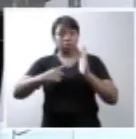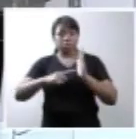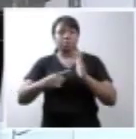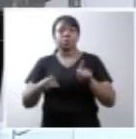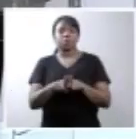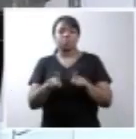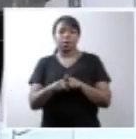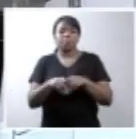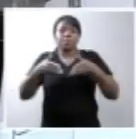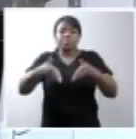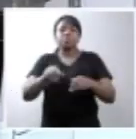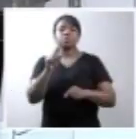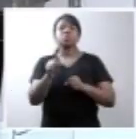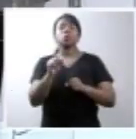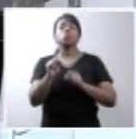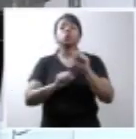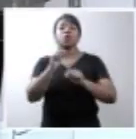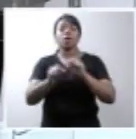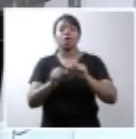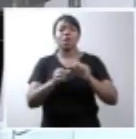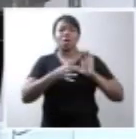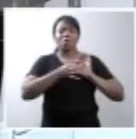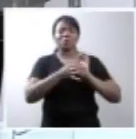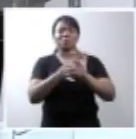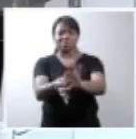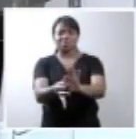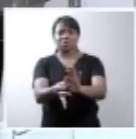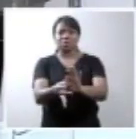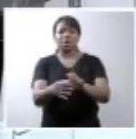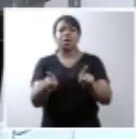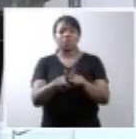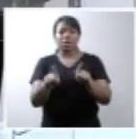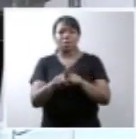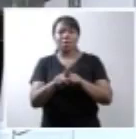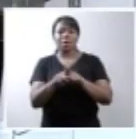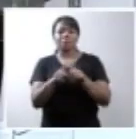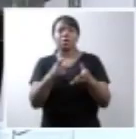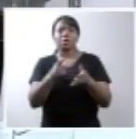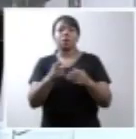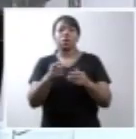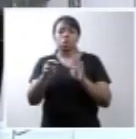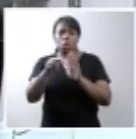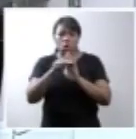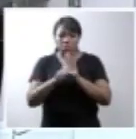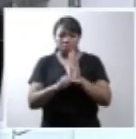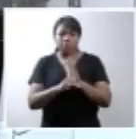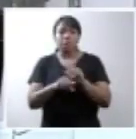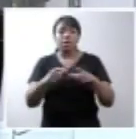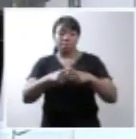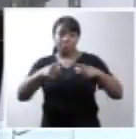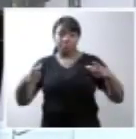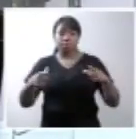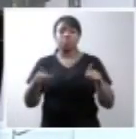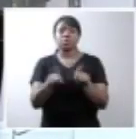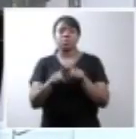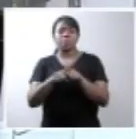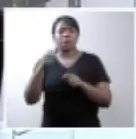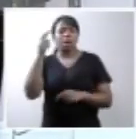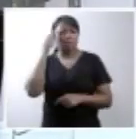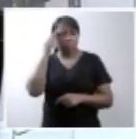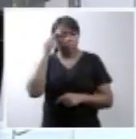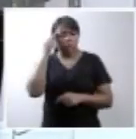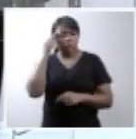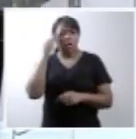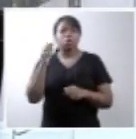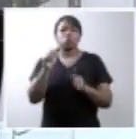citar a Convenção, é contextualizar este debate em um cenário institucional e normativo mais amplo, para além das reflexões da